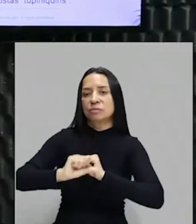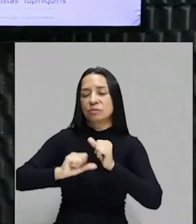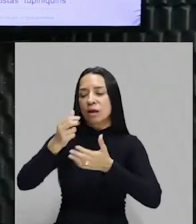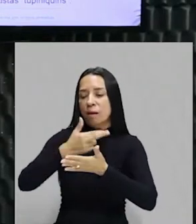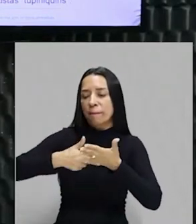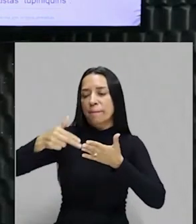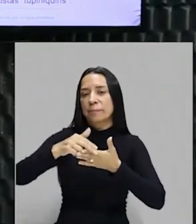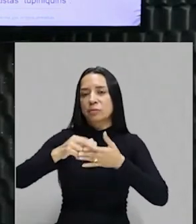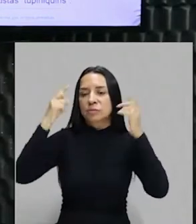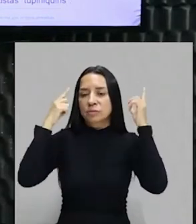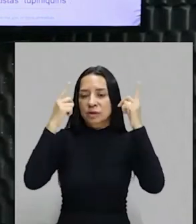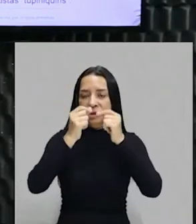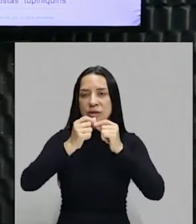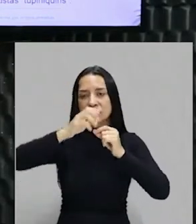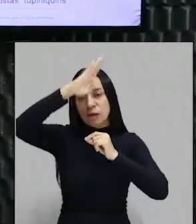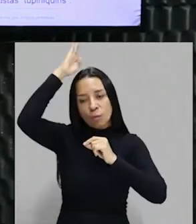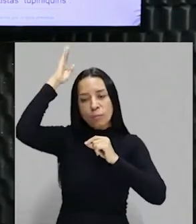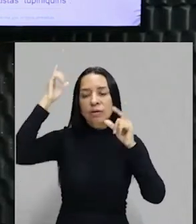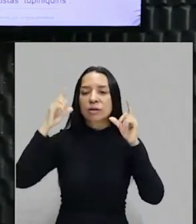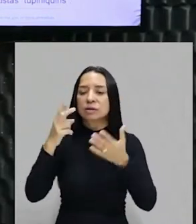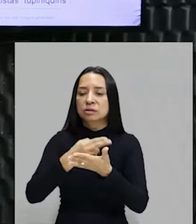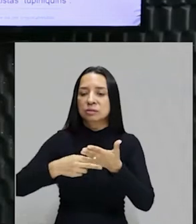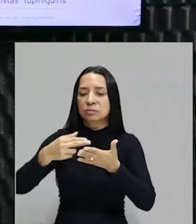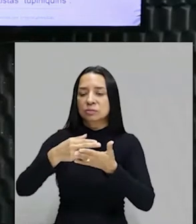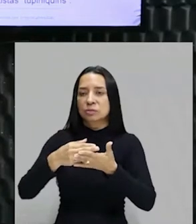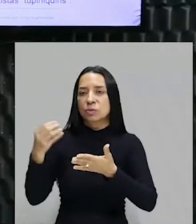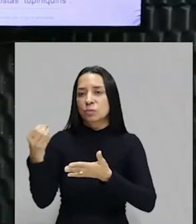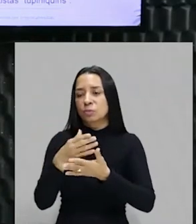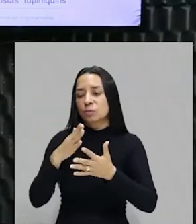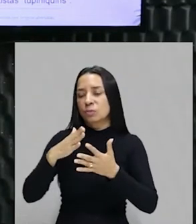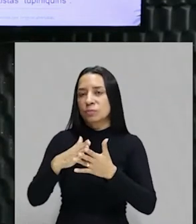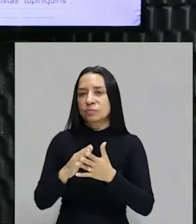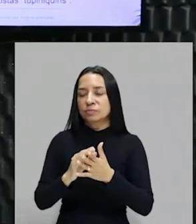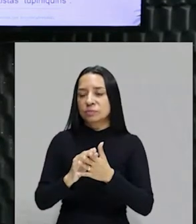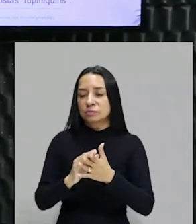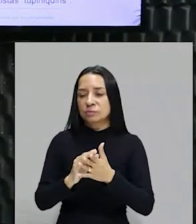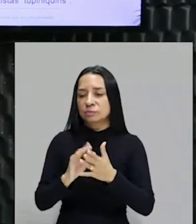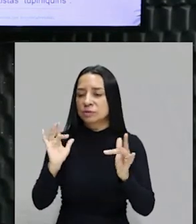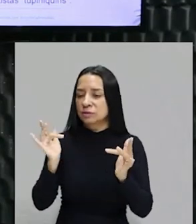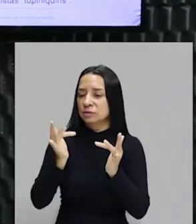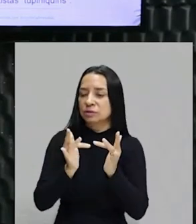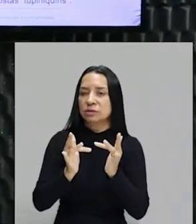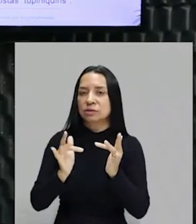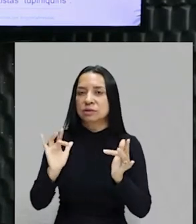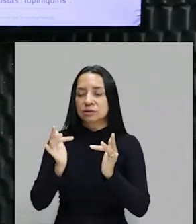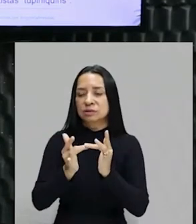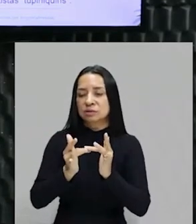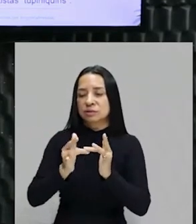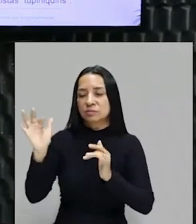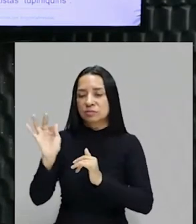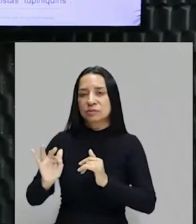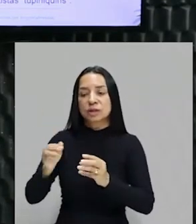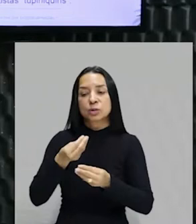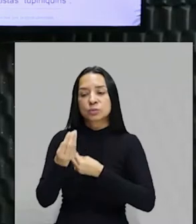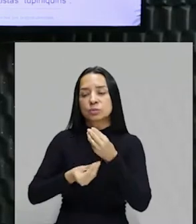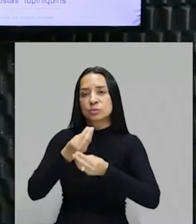que foi a pintura romana, o que foi o neoclassismo francês. Ele vai entender como é que o processo que ele fazia